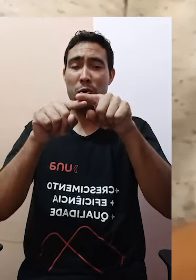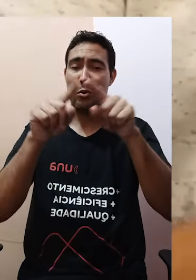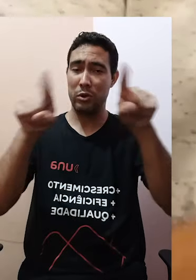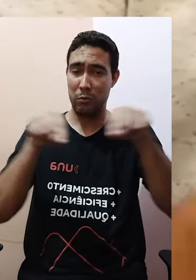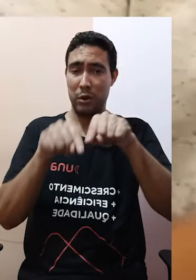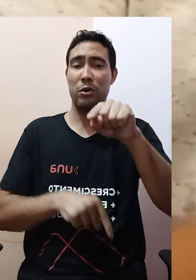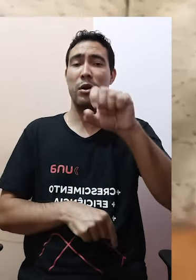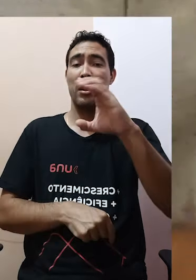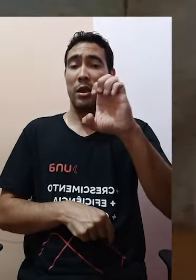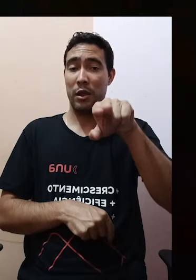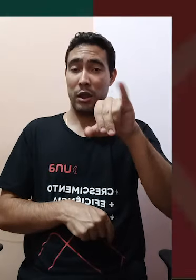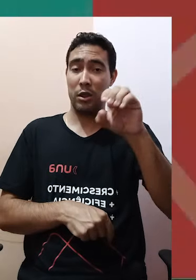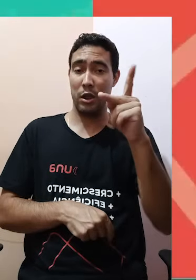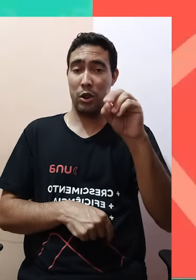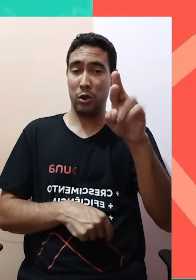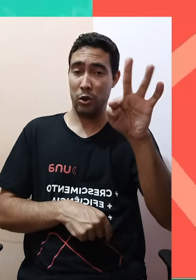Espero que dê frutos.